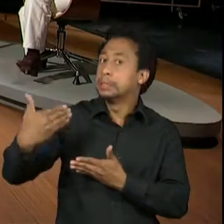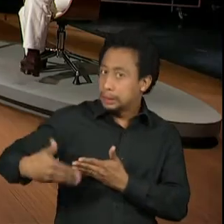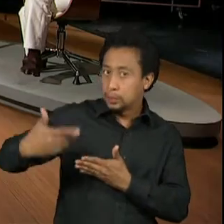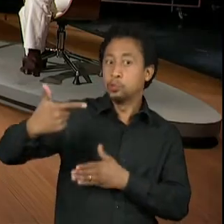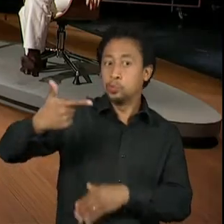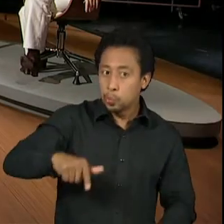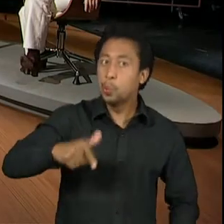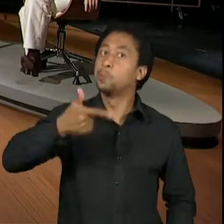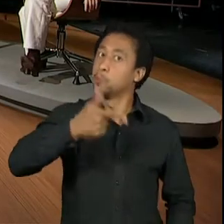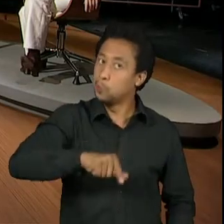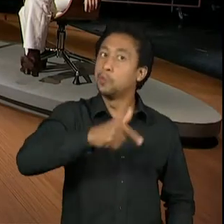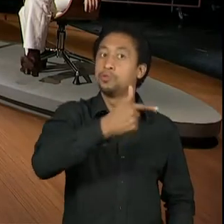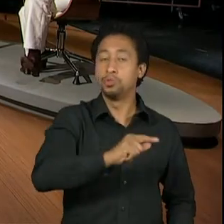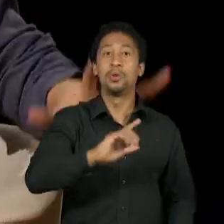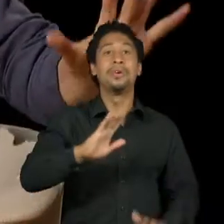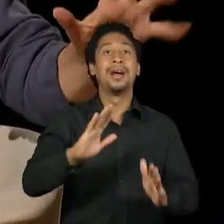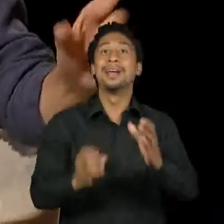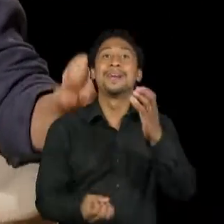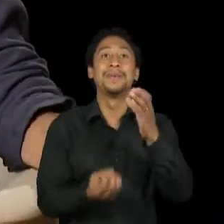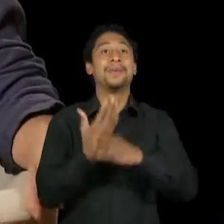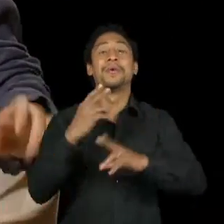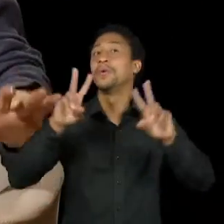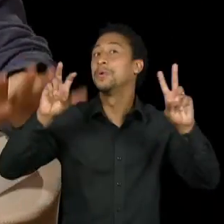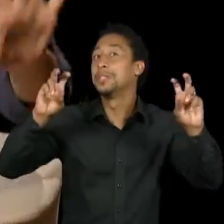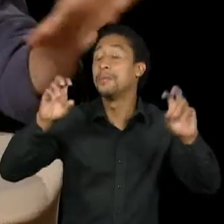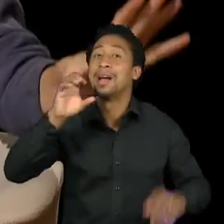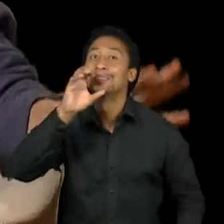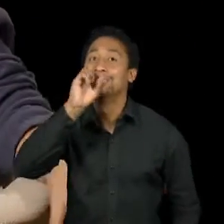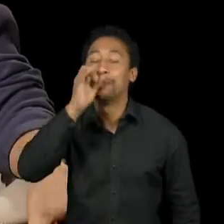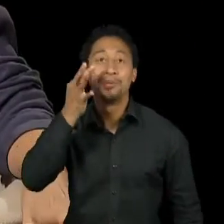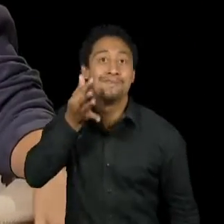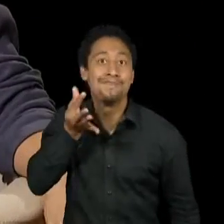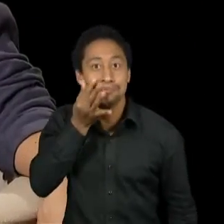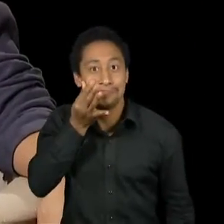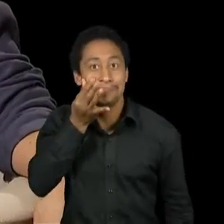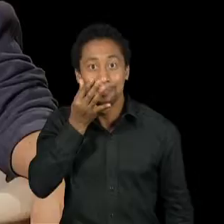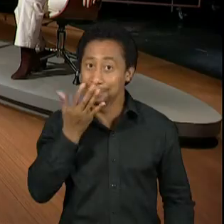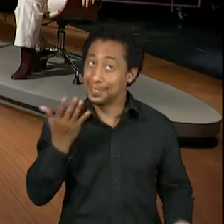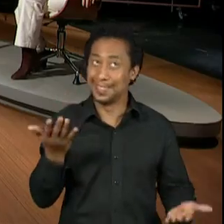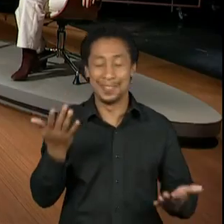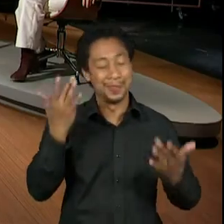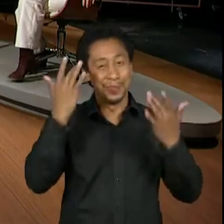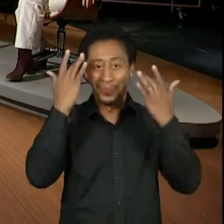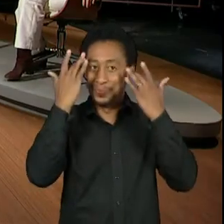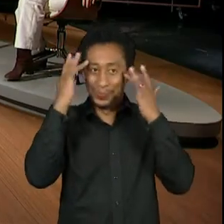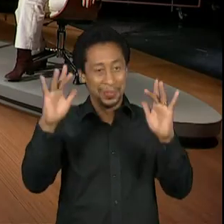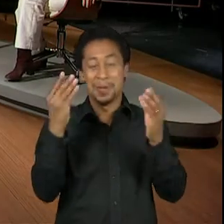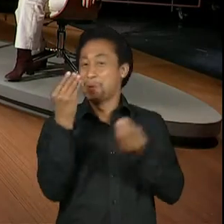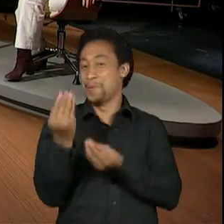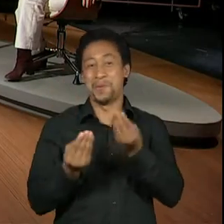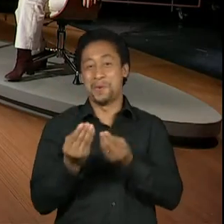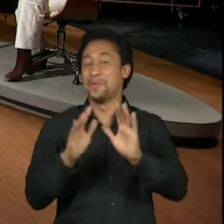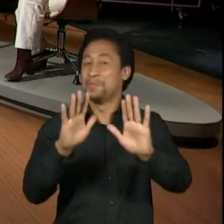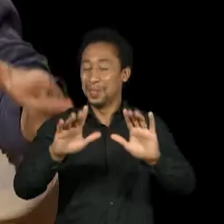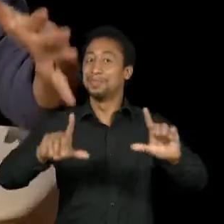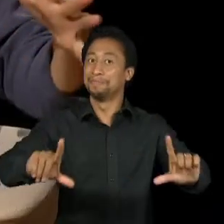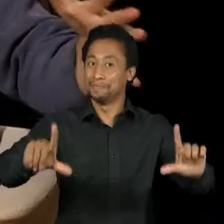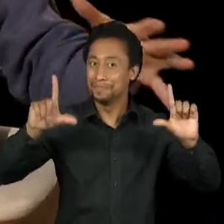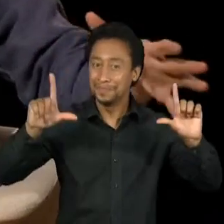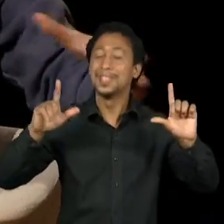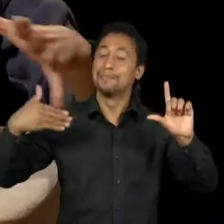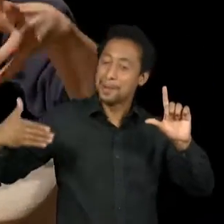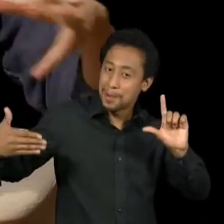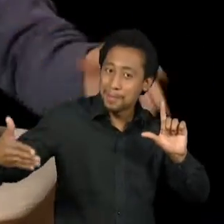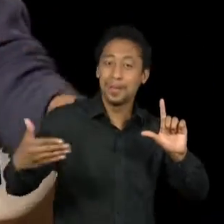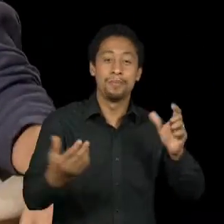Depois virou sábado ao vivo, não era? Não sei. Não sei. Mas, enfim, esse programa foi um programa que ficou bastante tempo até